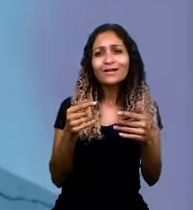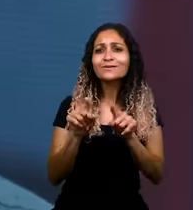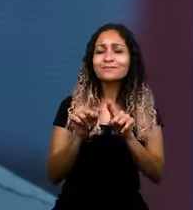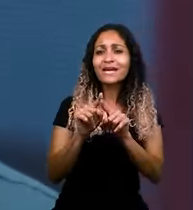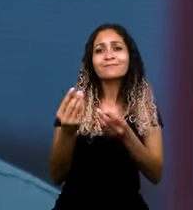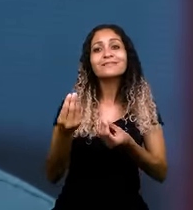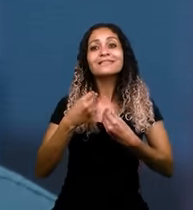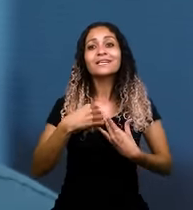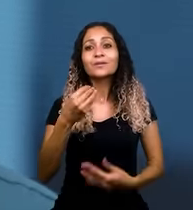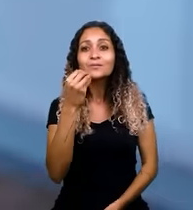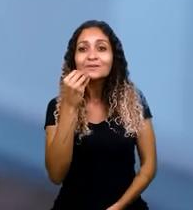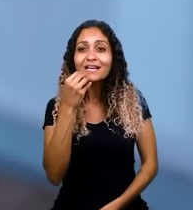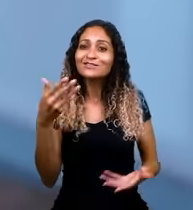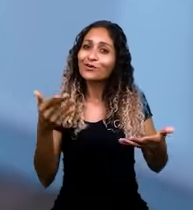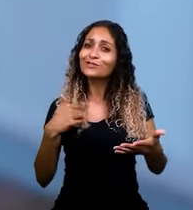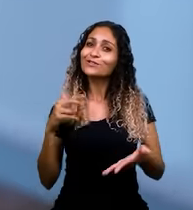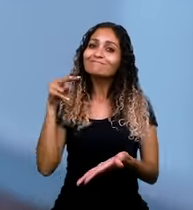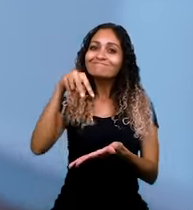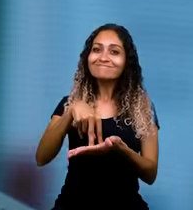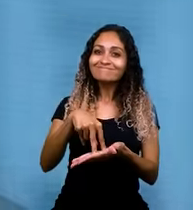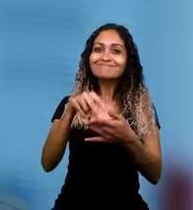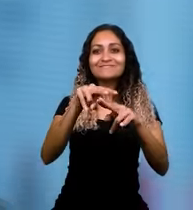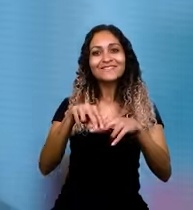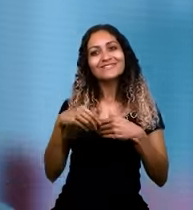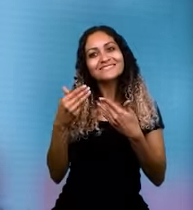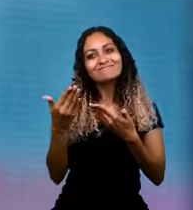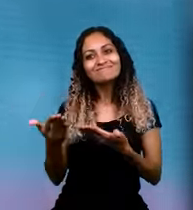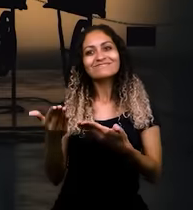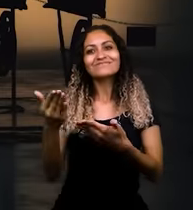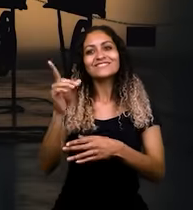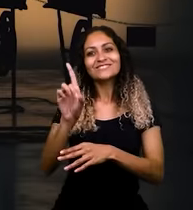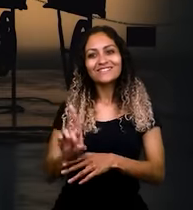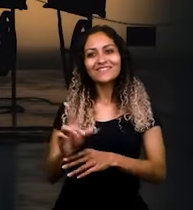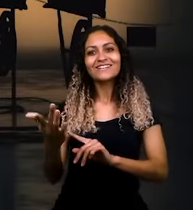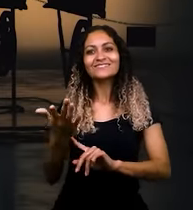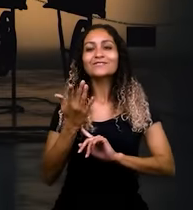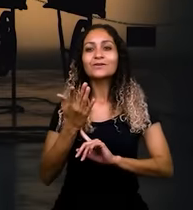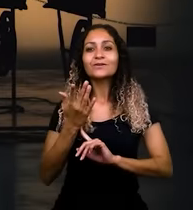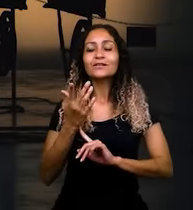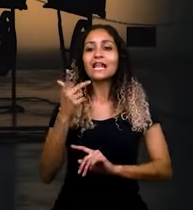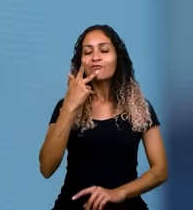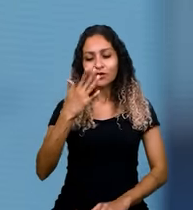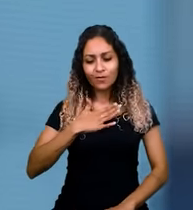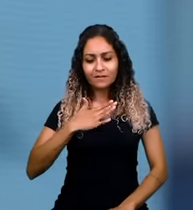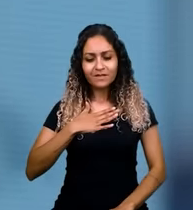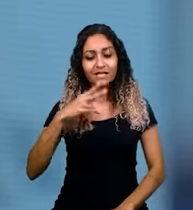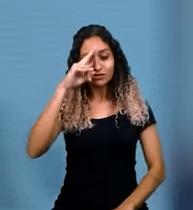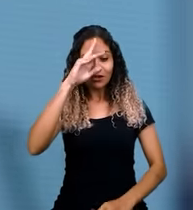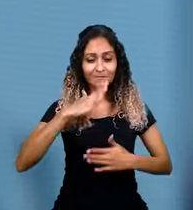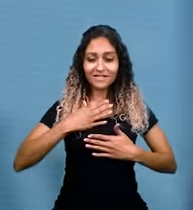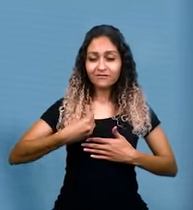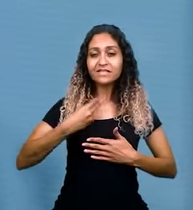acolheu também na escola no começo também, trouxe também oportunidades e hoje estou aqui por causa da diretora Lennemar. E